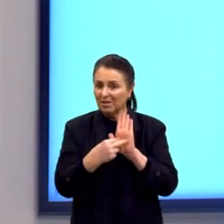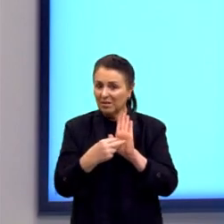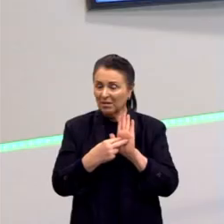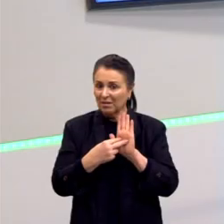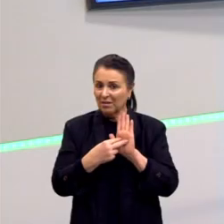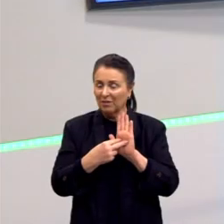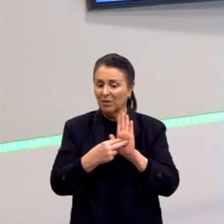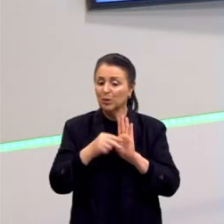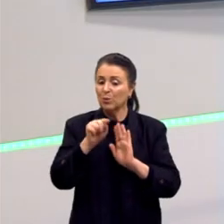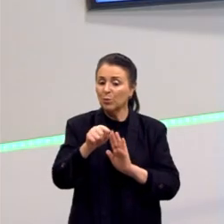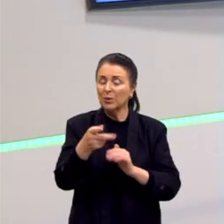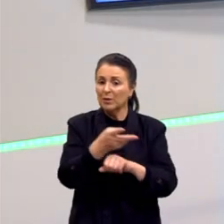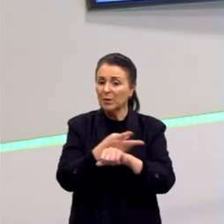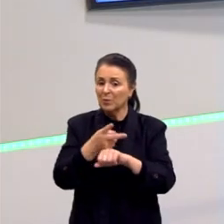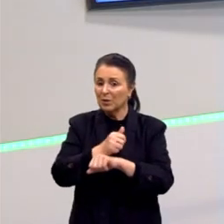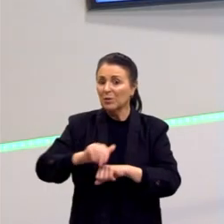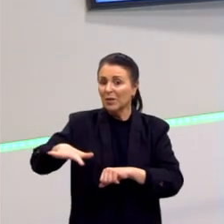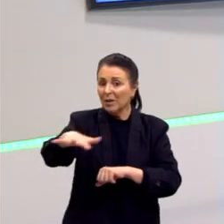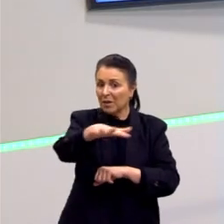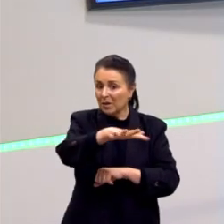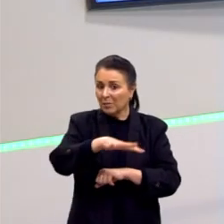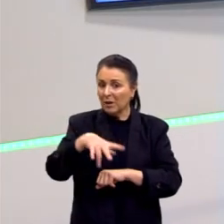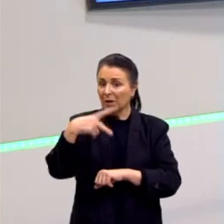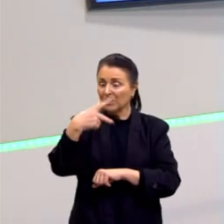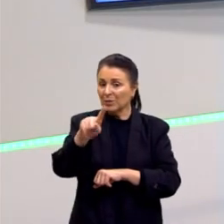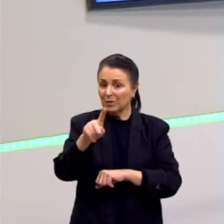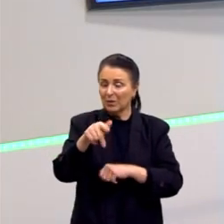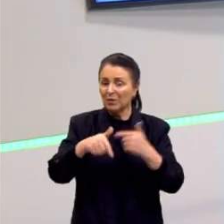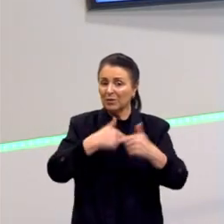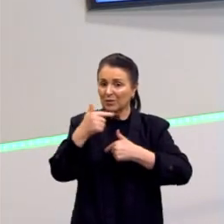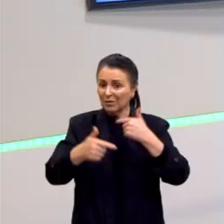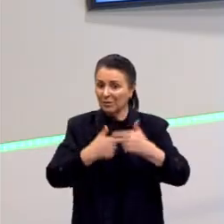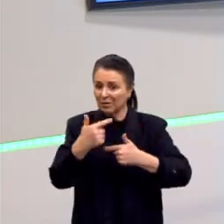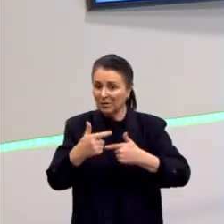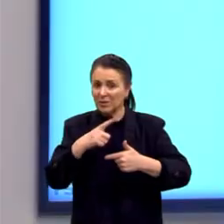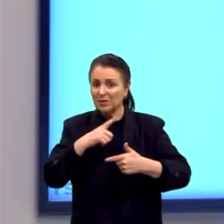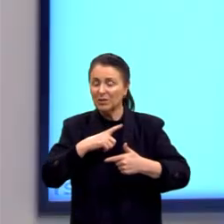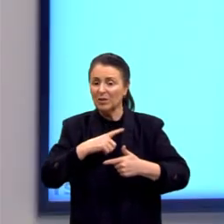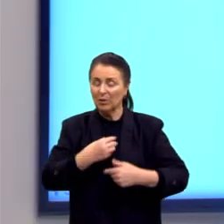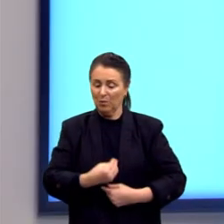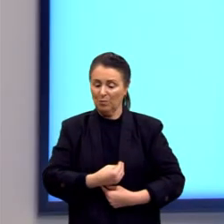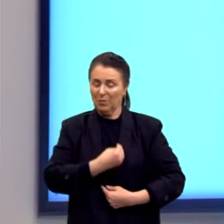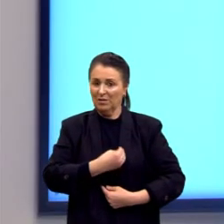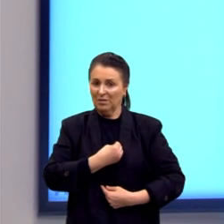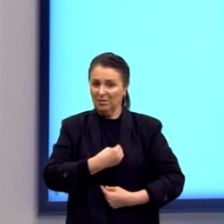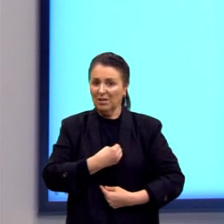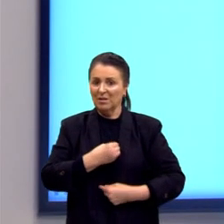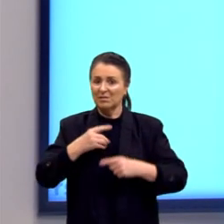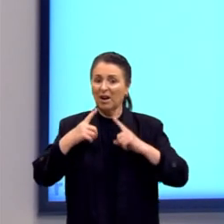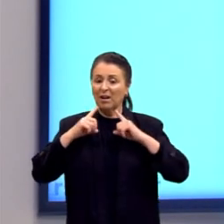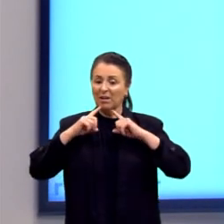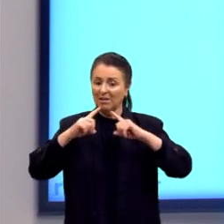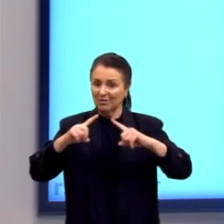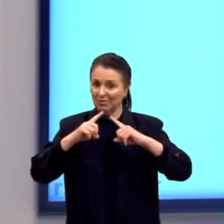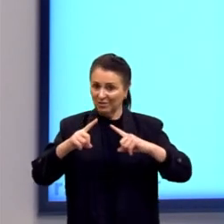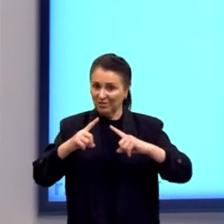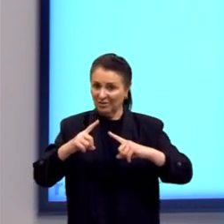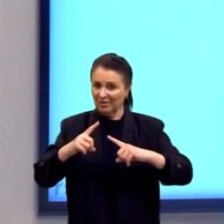trabalho, no sentido do seu trabalho, de ter uma existência autêntica, buscar aquilo que realmente condiz a sua essência.